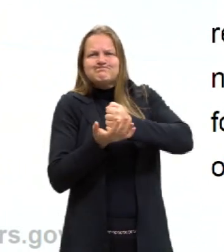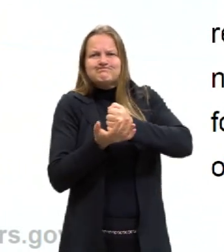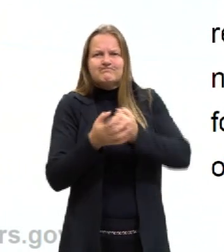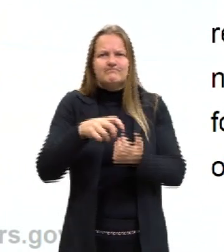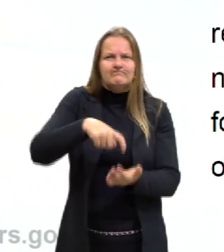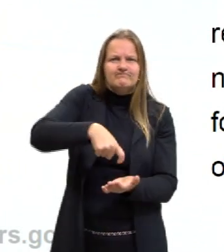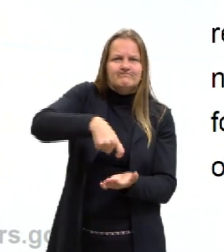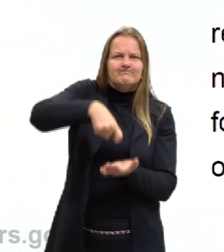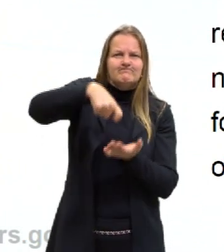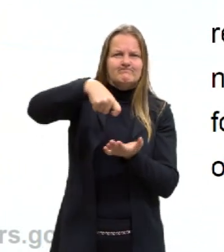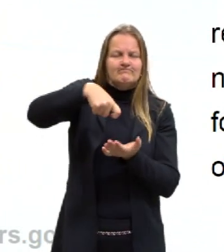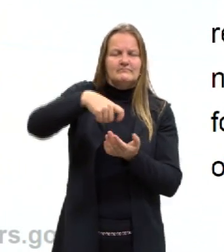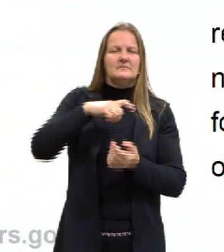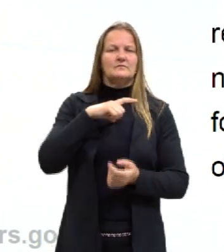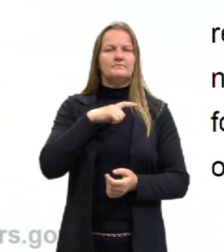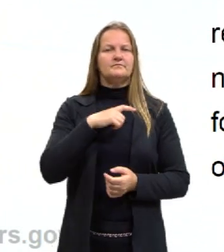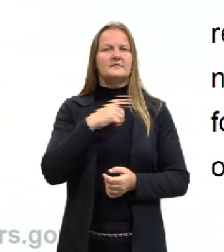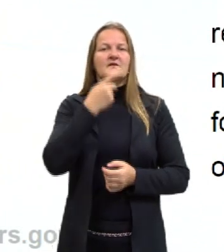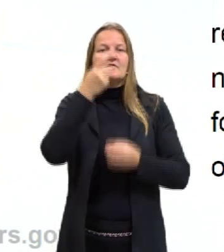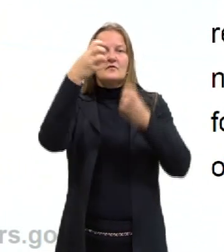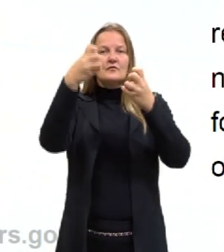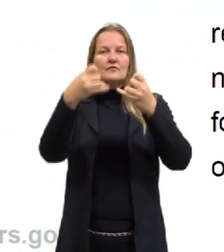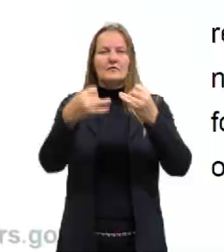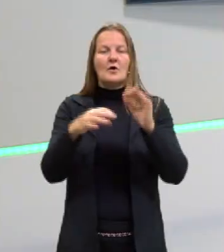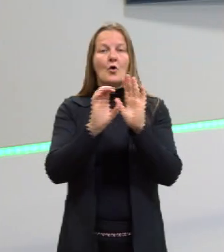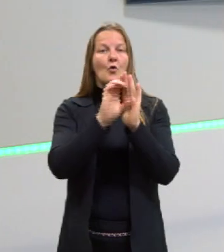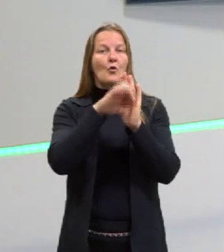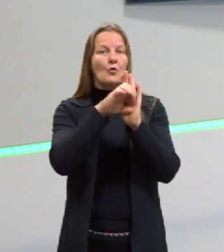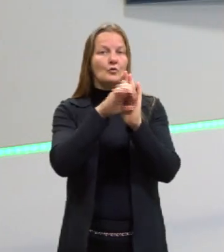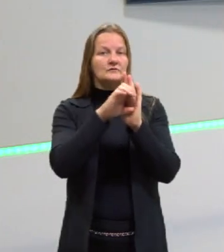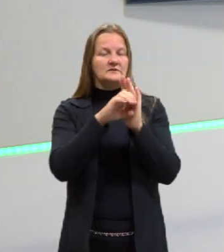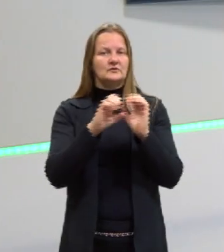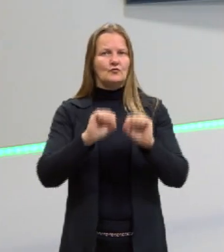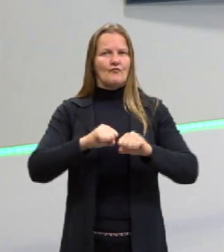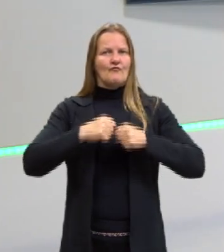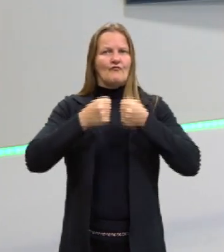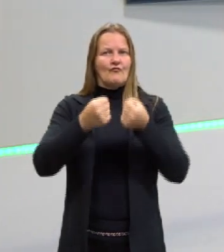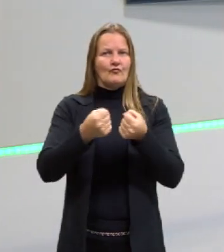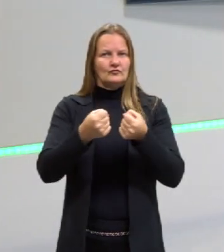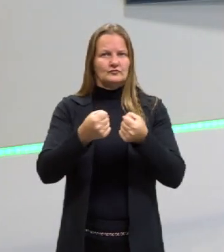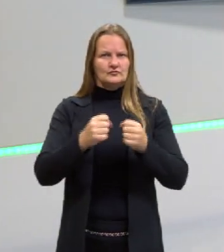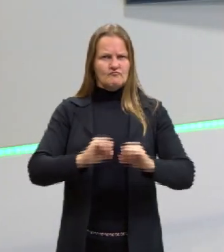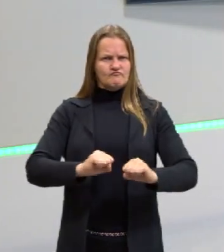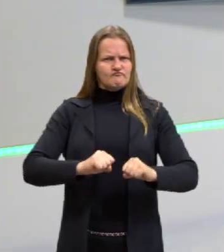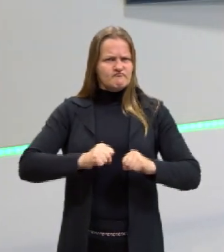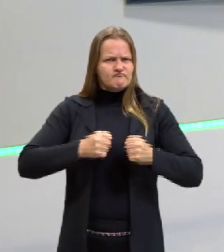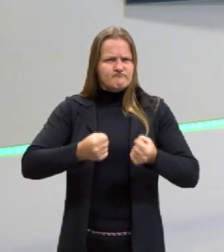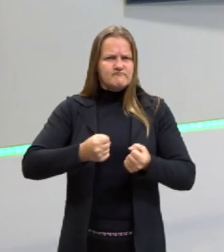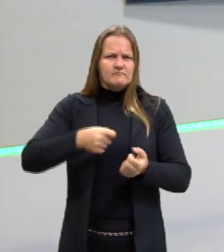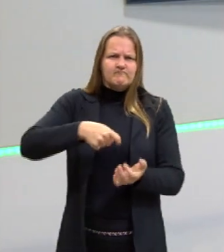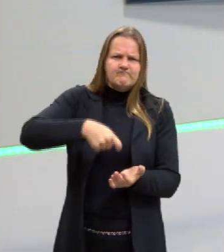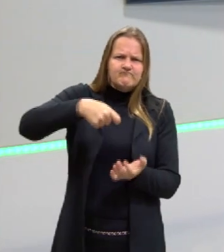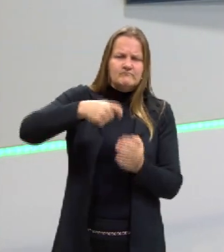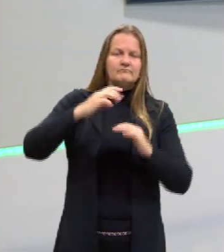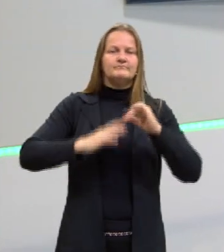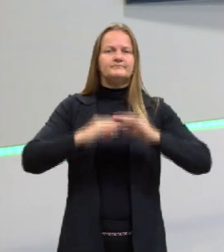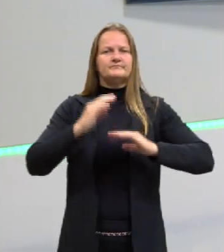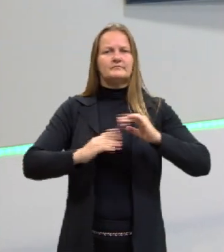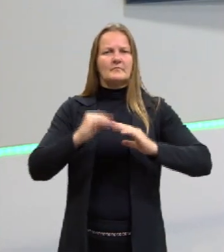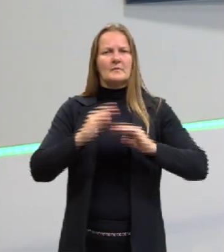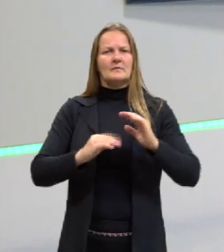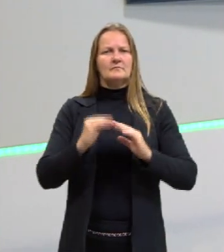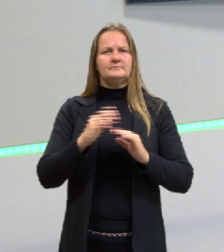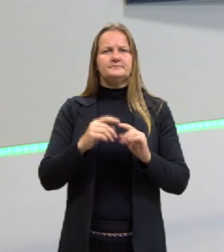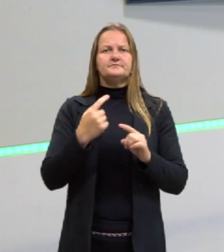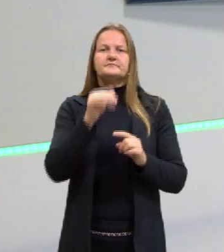Então, gente falou, pessoal, sobre o conceito de força, que era onde a gente aplicava algum determinado tipo de força.